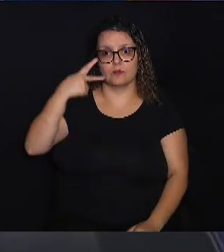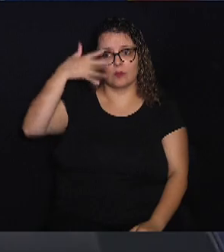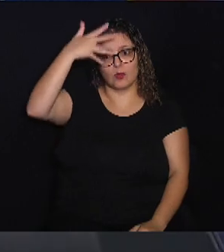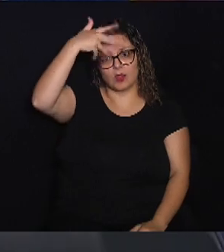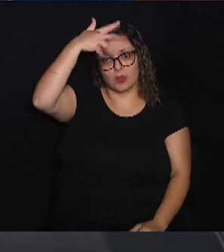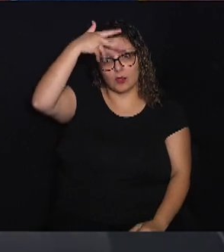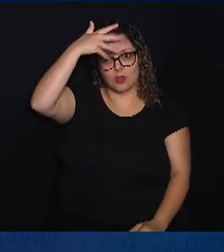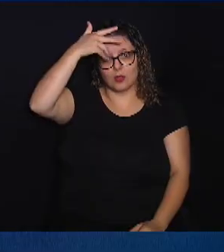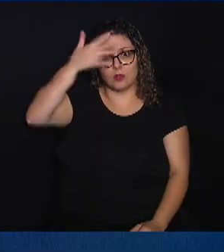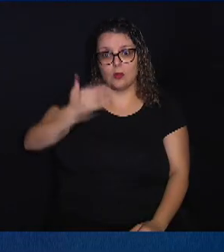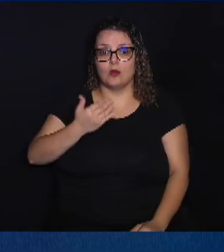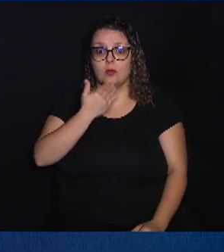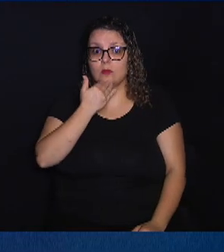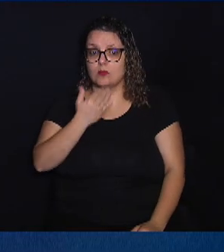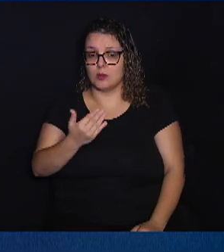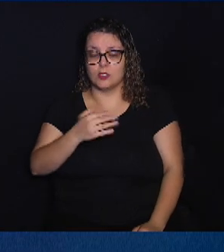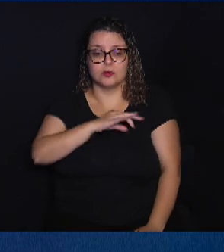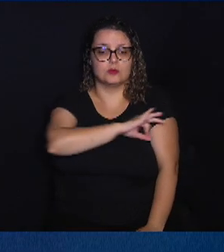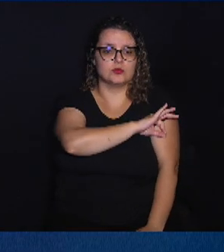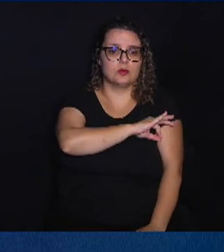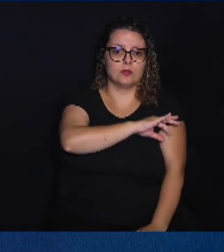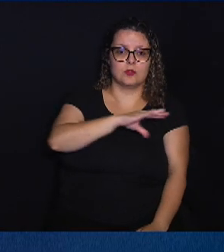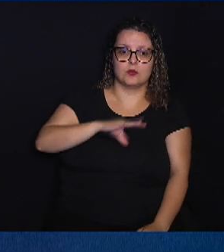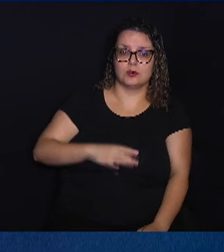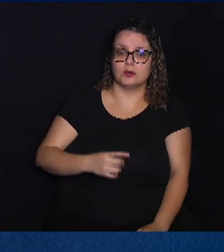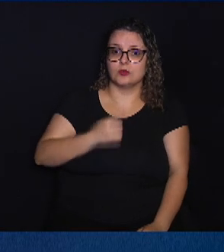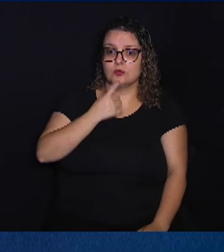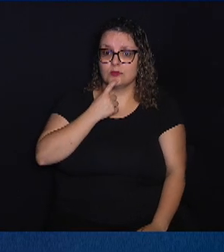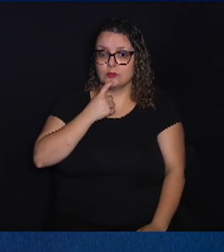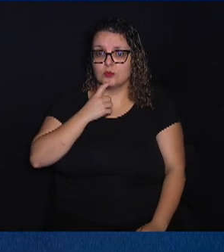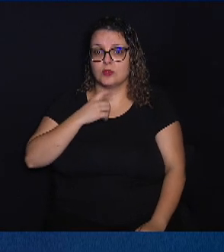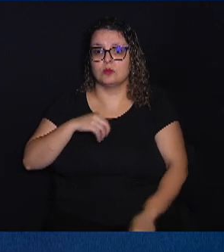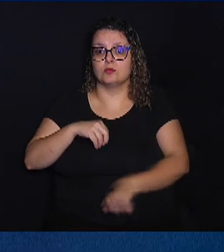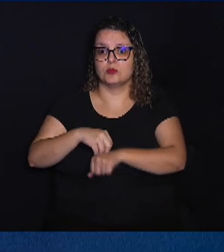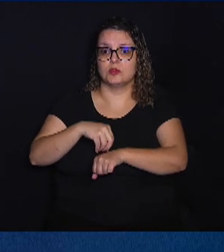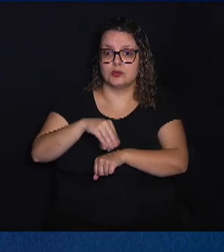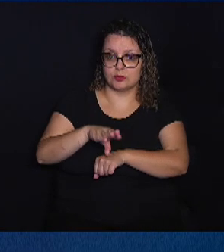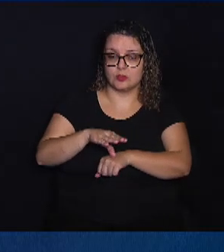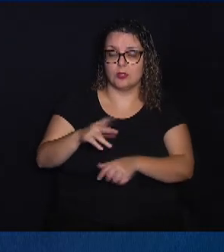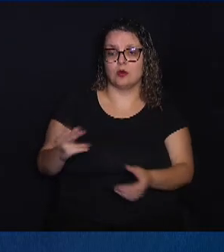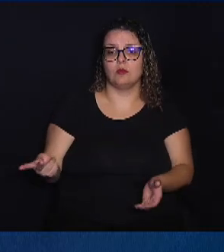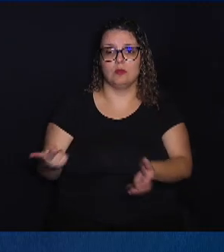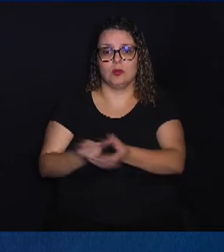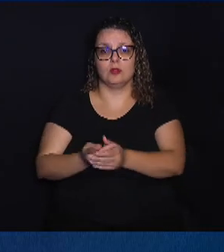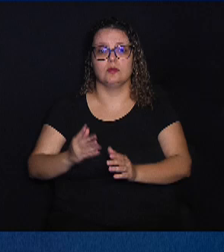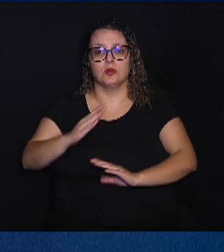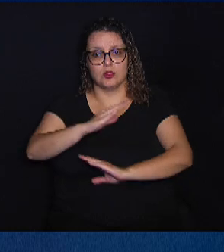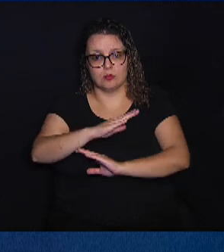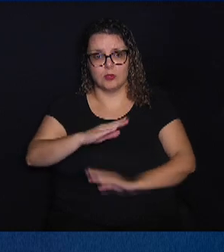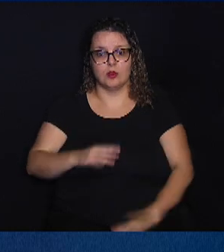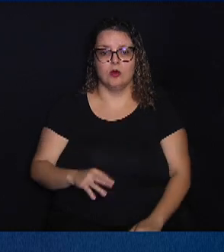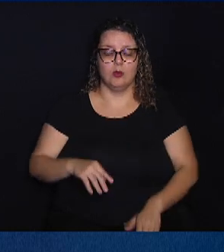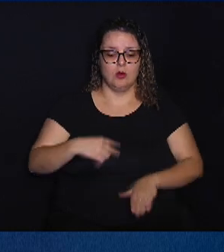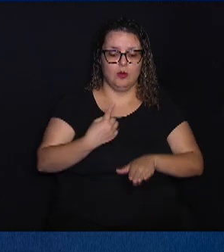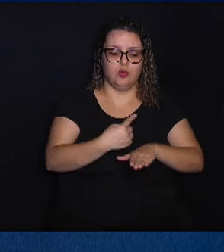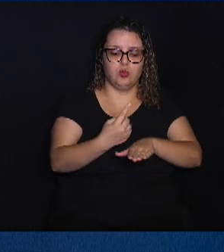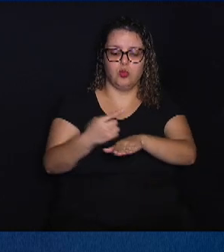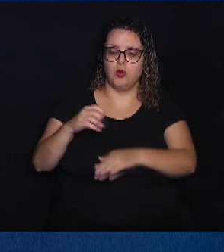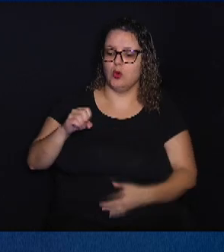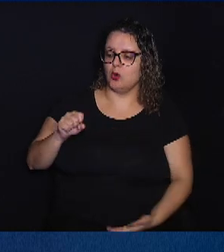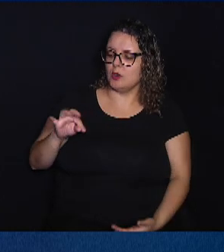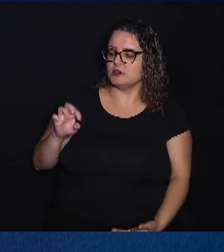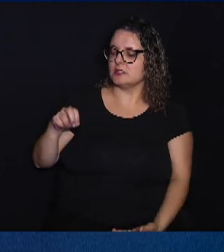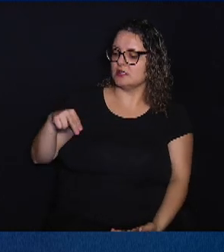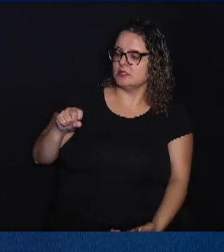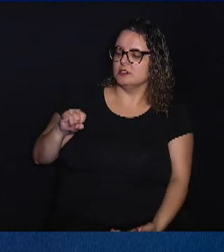Farmadique solicita à Prefeitura de Campinas, por meio de indicação protocolada na Câmara, o patrulhamento ostensivo pela